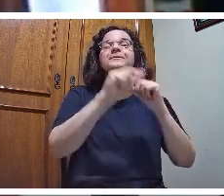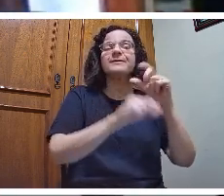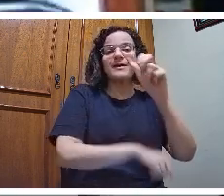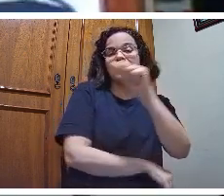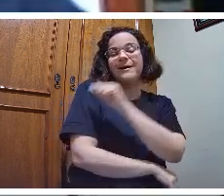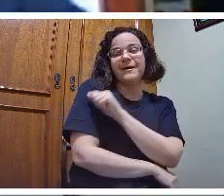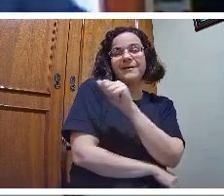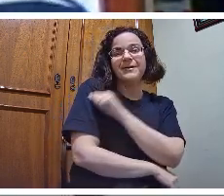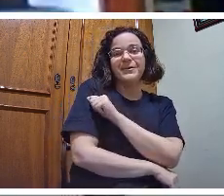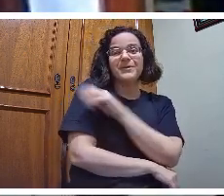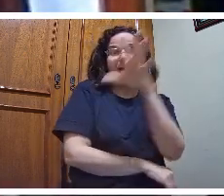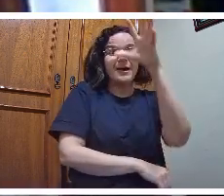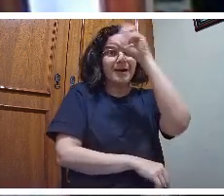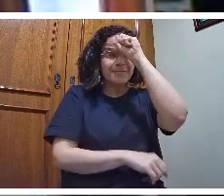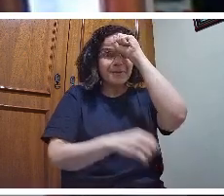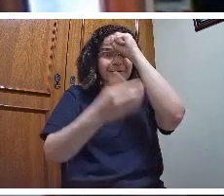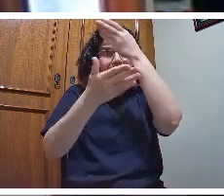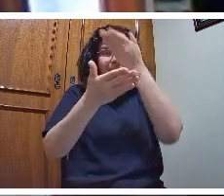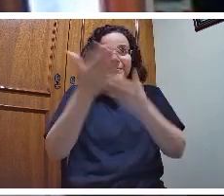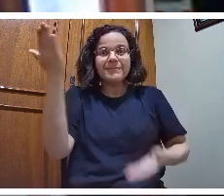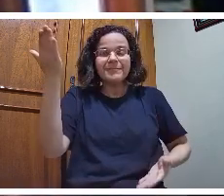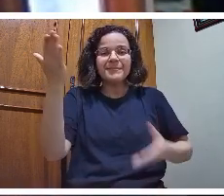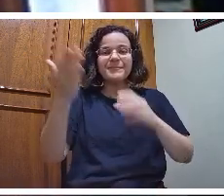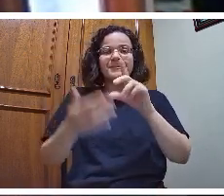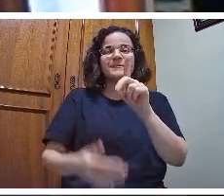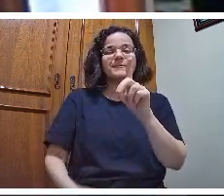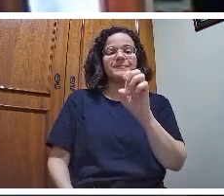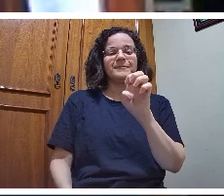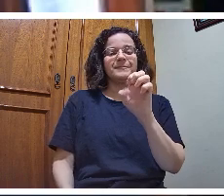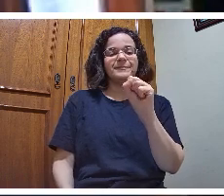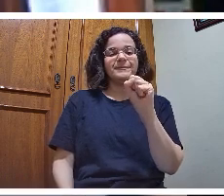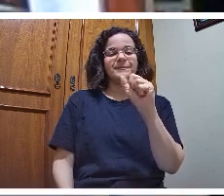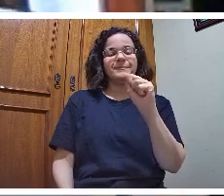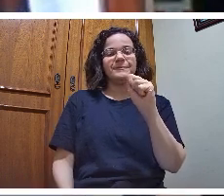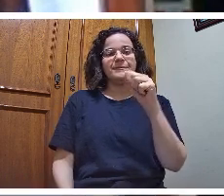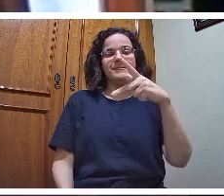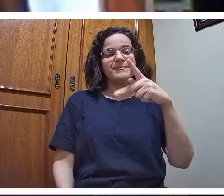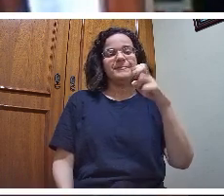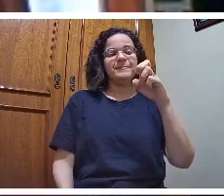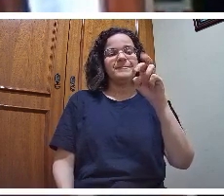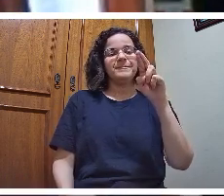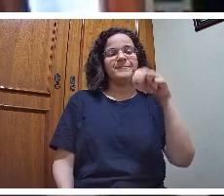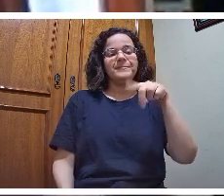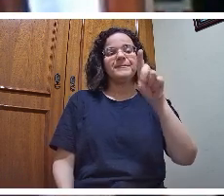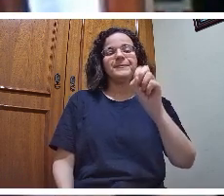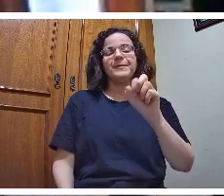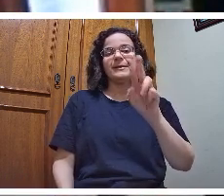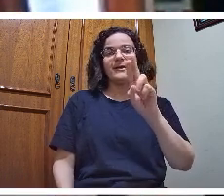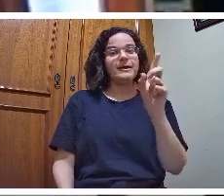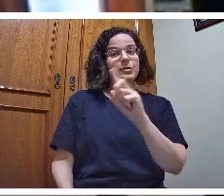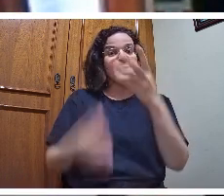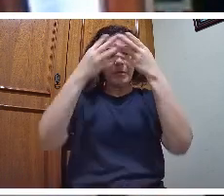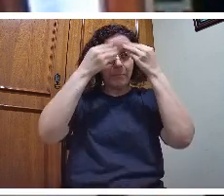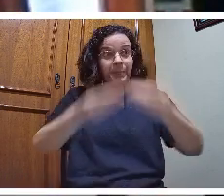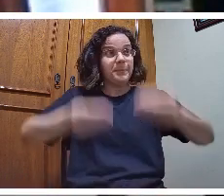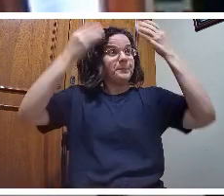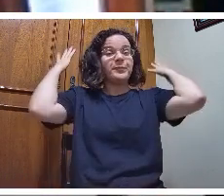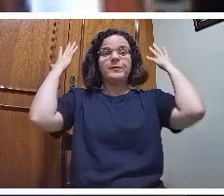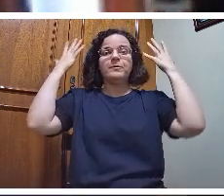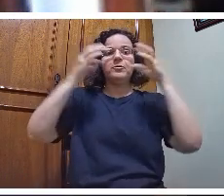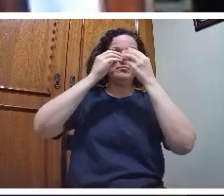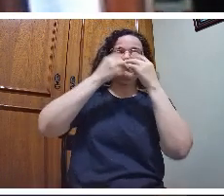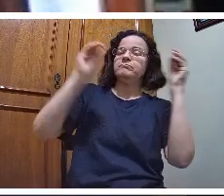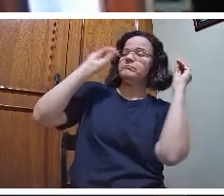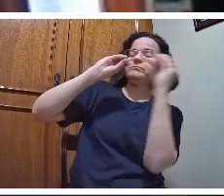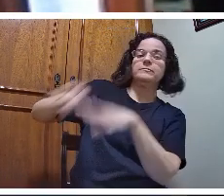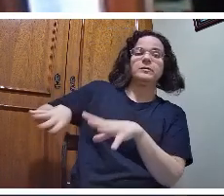Cuidemos com essa palavra. Desaprender não é fazer esquecer, não é jogar fora, não é tornar inútil o